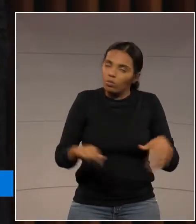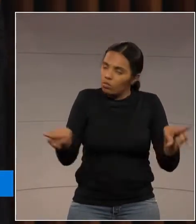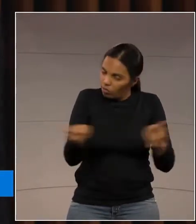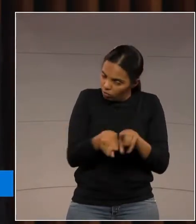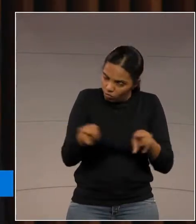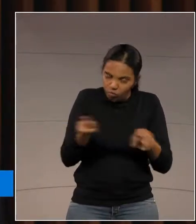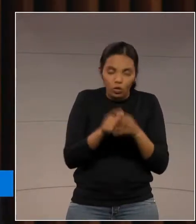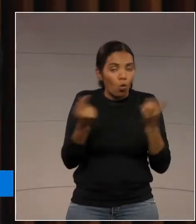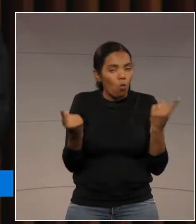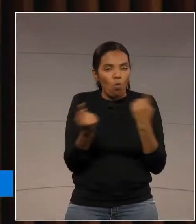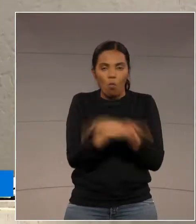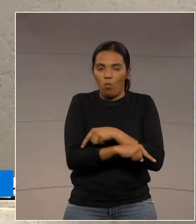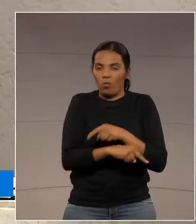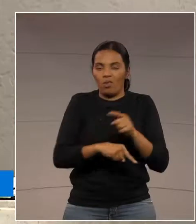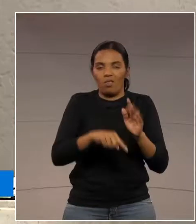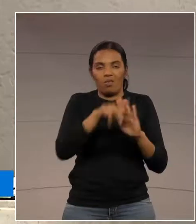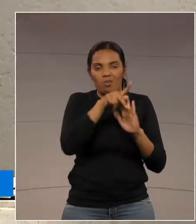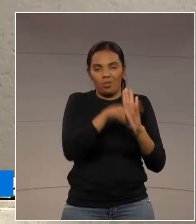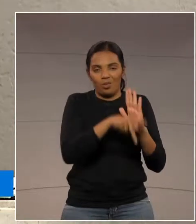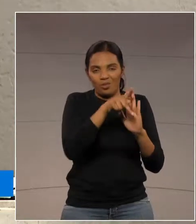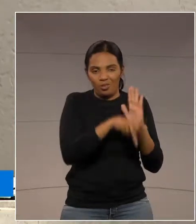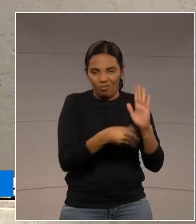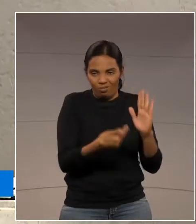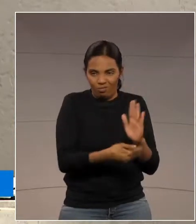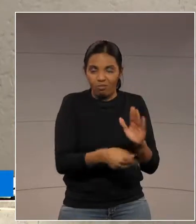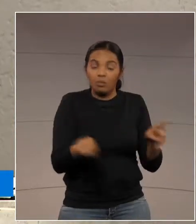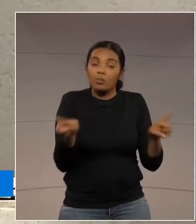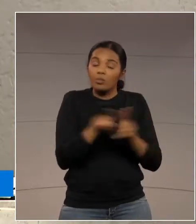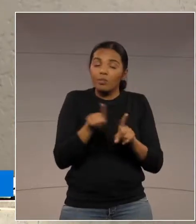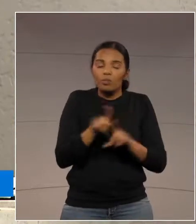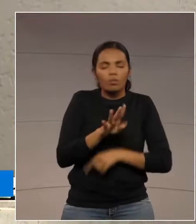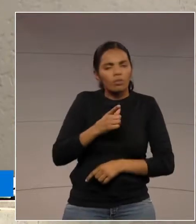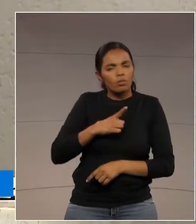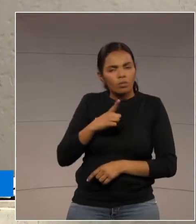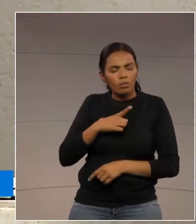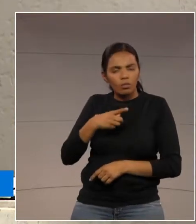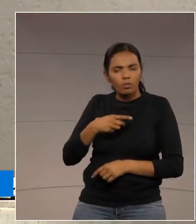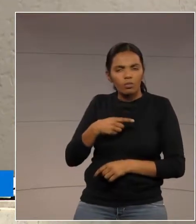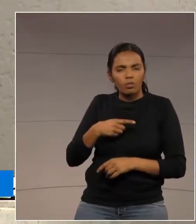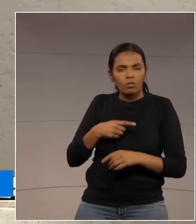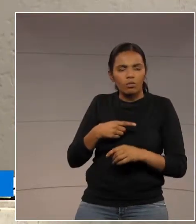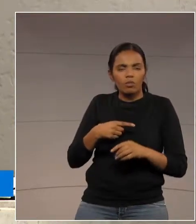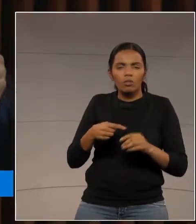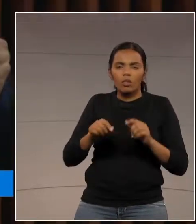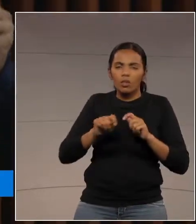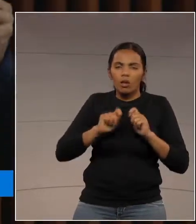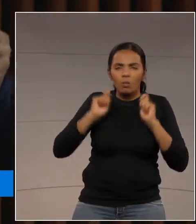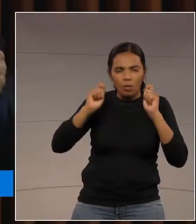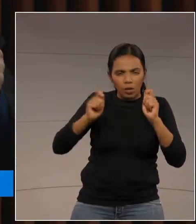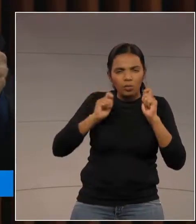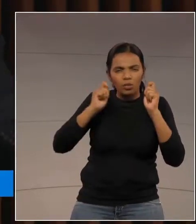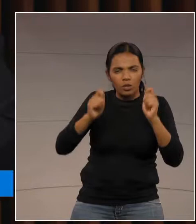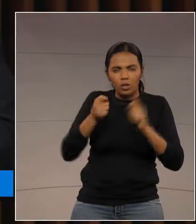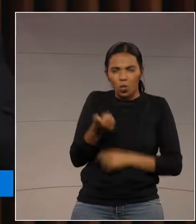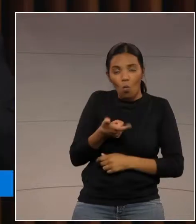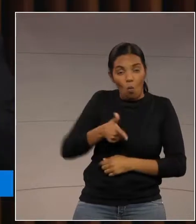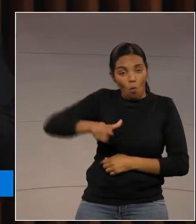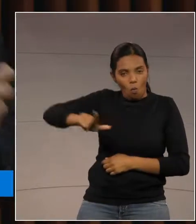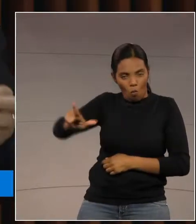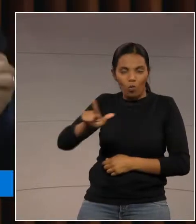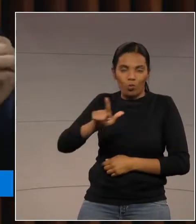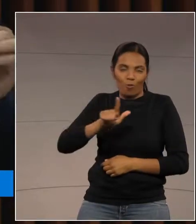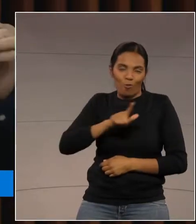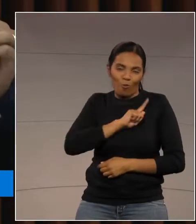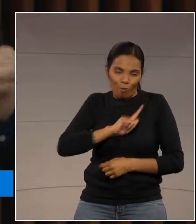o projeto. Eu tenho ainda a manifestação, verdade, que do governo anterior, mas da